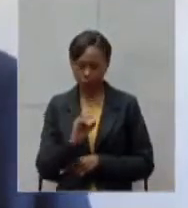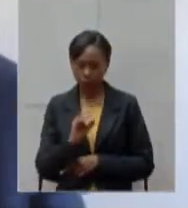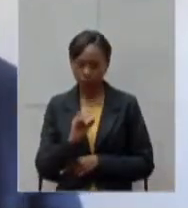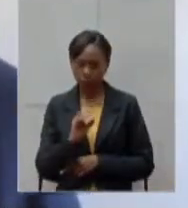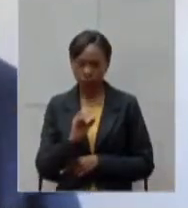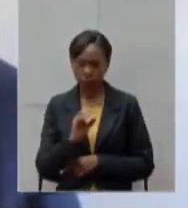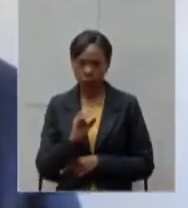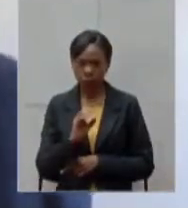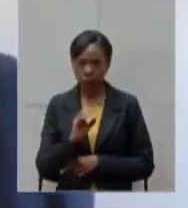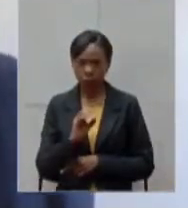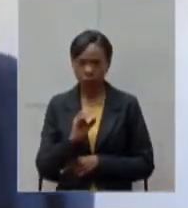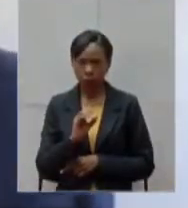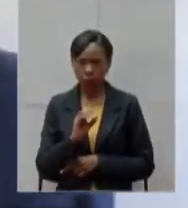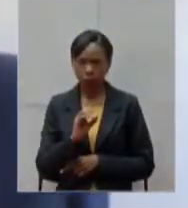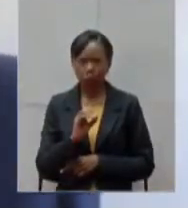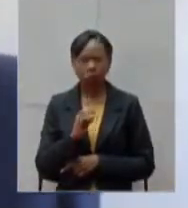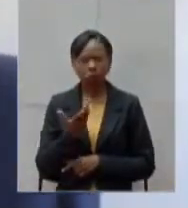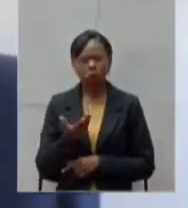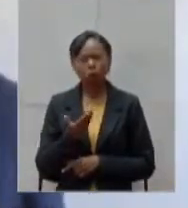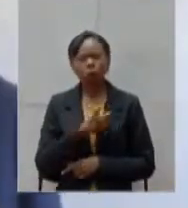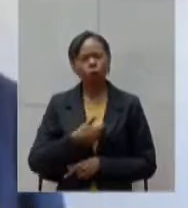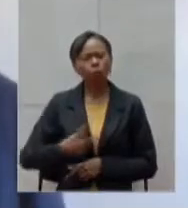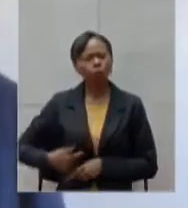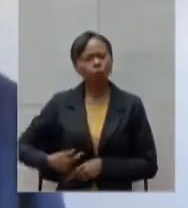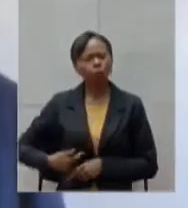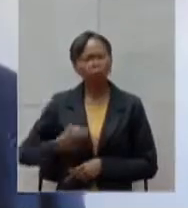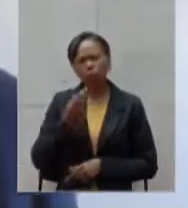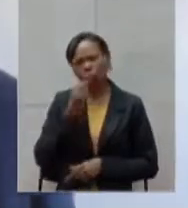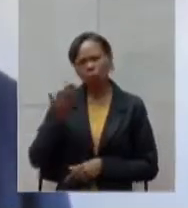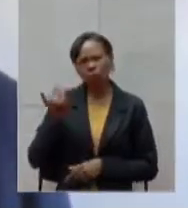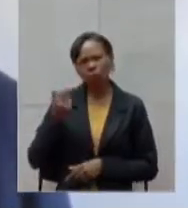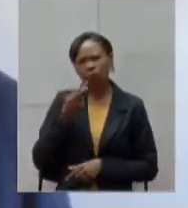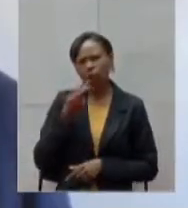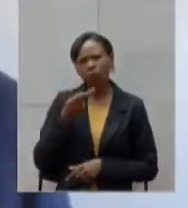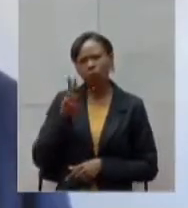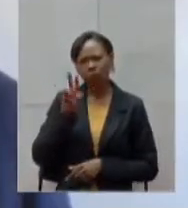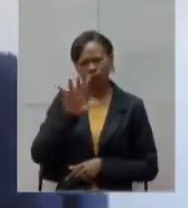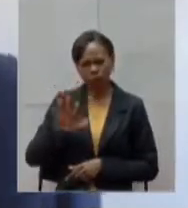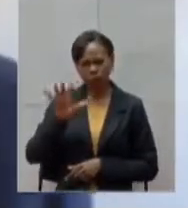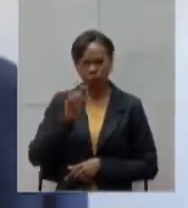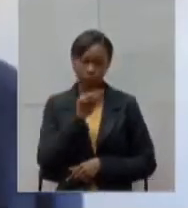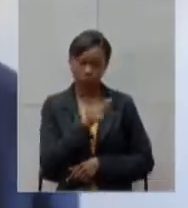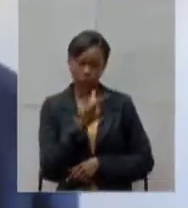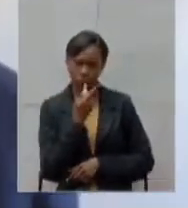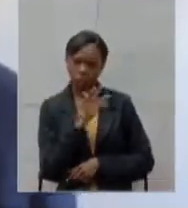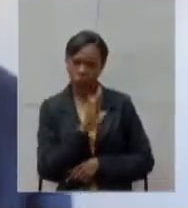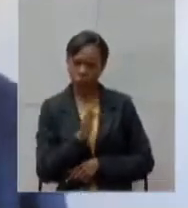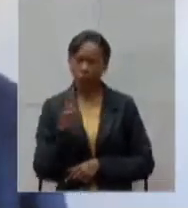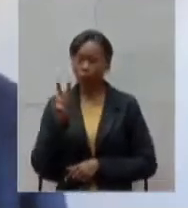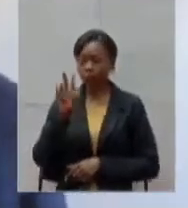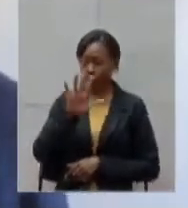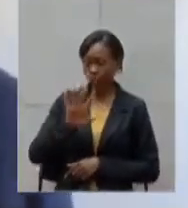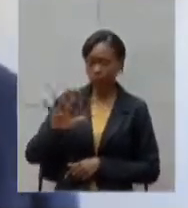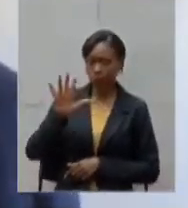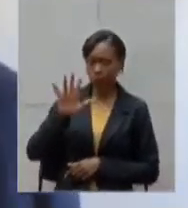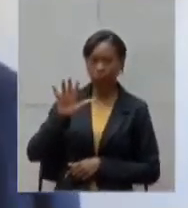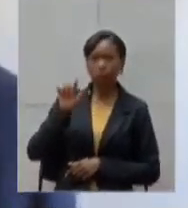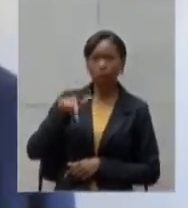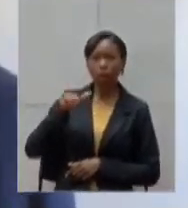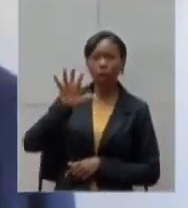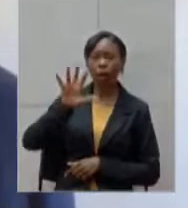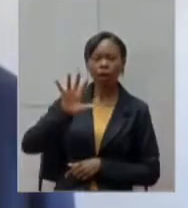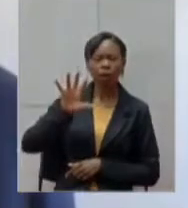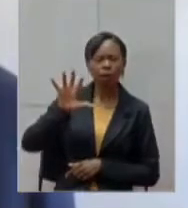disse recentemente o governador do estado afirmou que o Vale do Aço e vossa excelência já comentou algumas ações do Vale do Aço é uma das regiões que